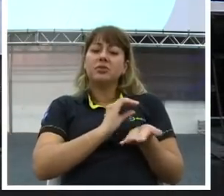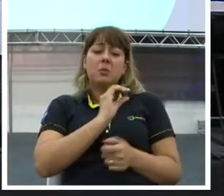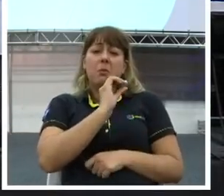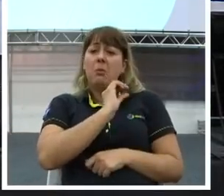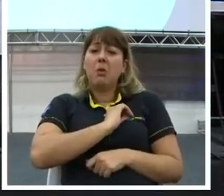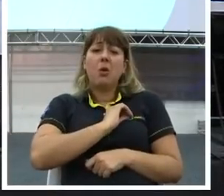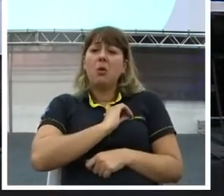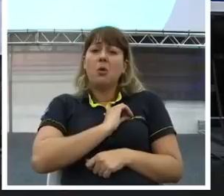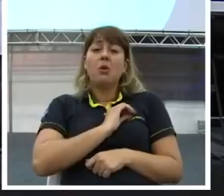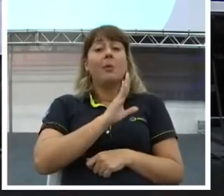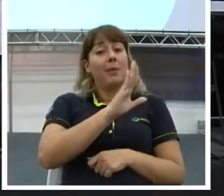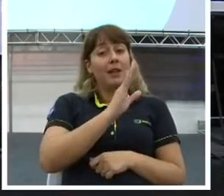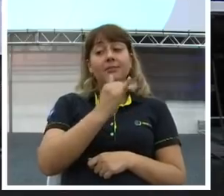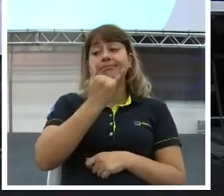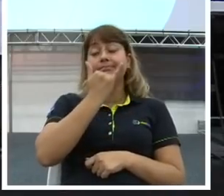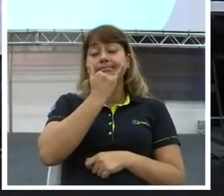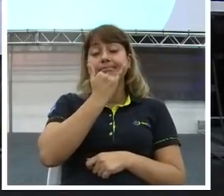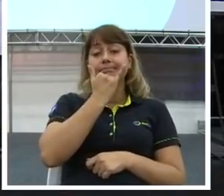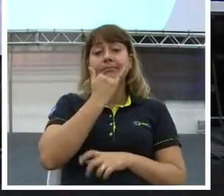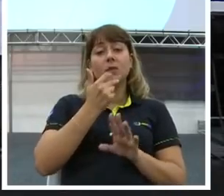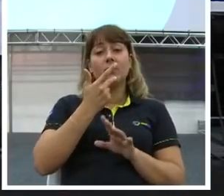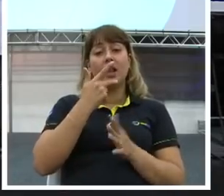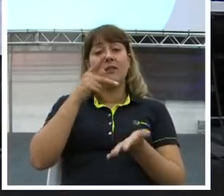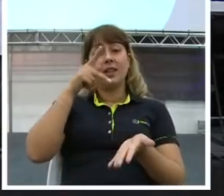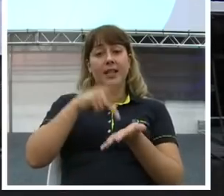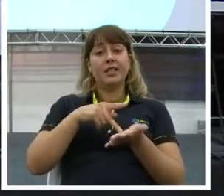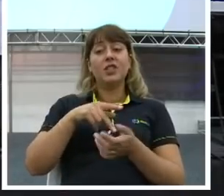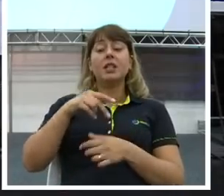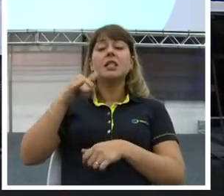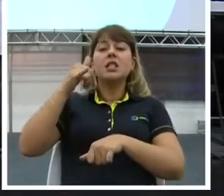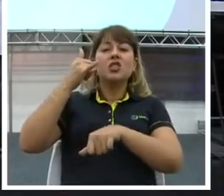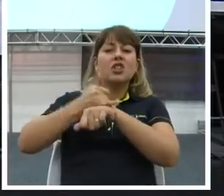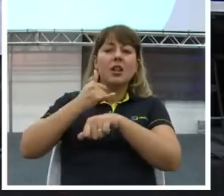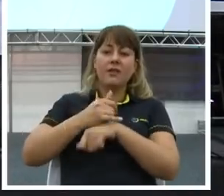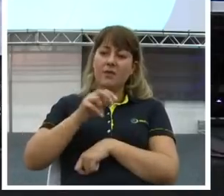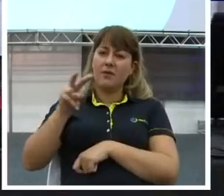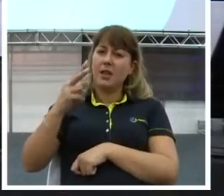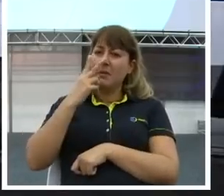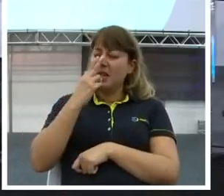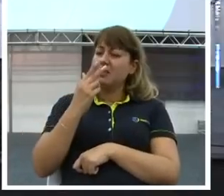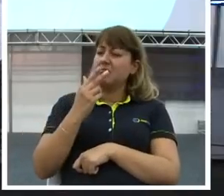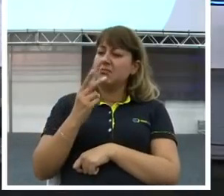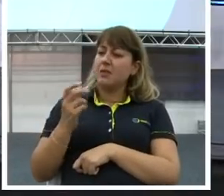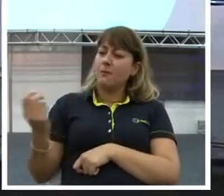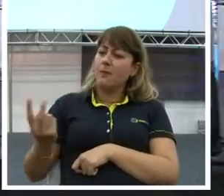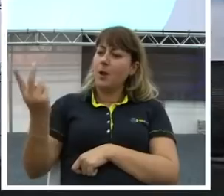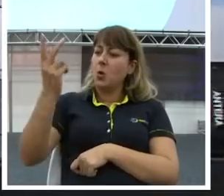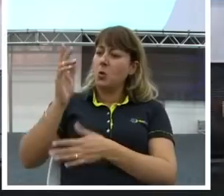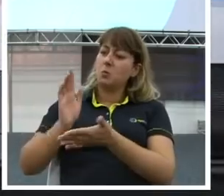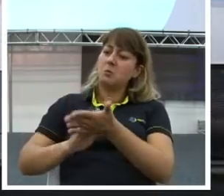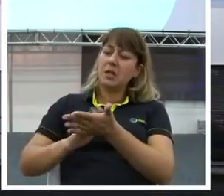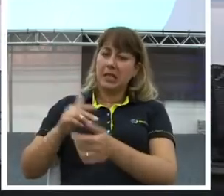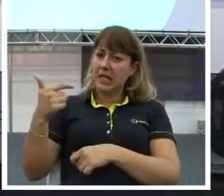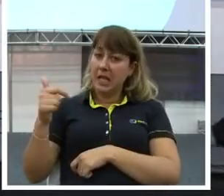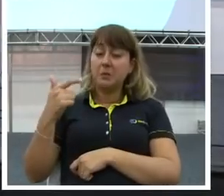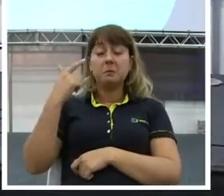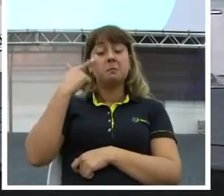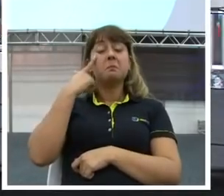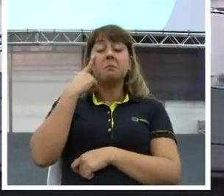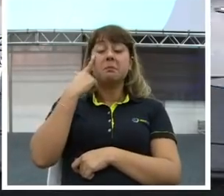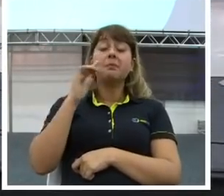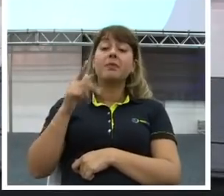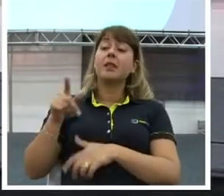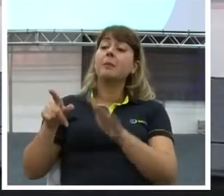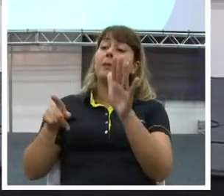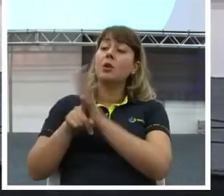você. Mas também não. Porque eu vou falar para você, sério, ele não te valoriza? E você prova para mim que ele não te valoriza. E eu vou falar para você,